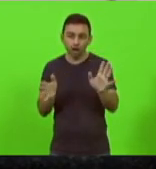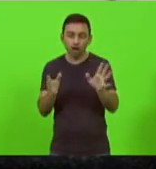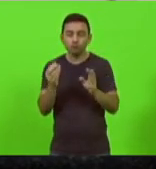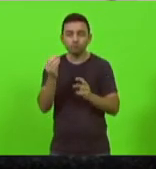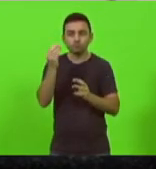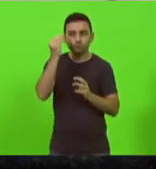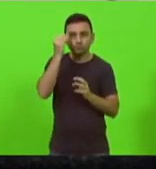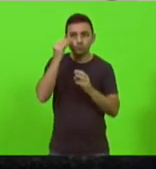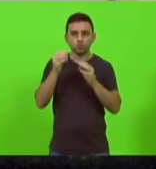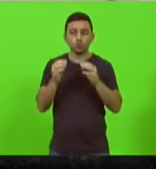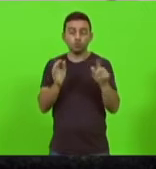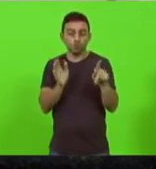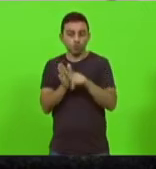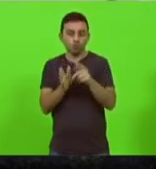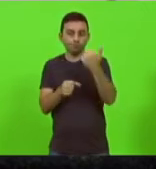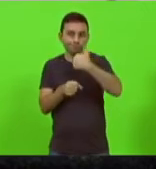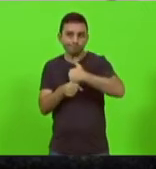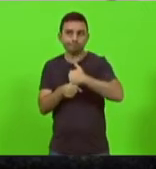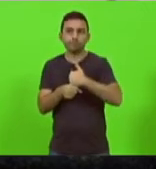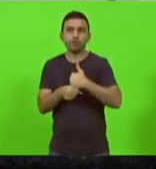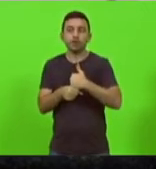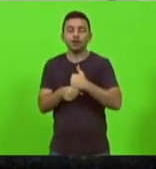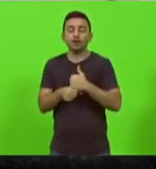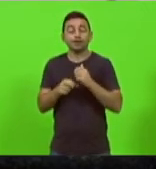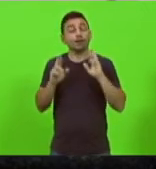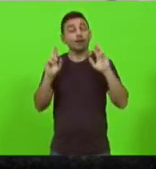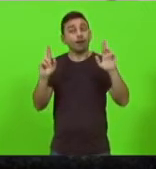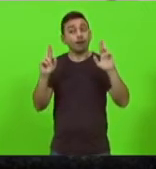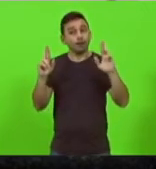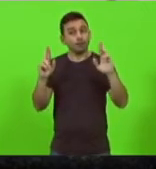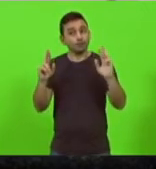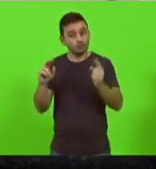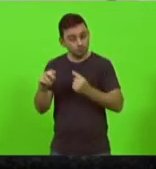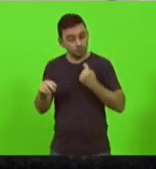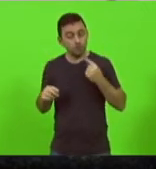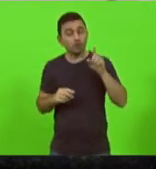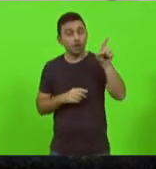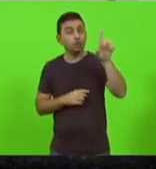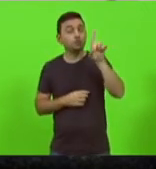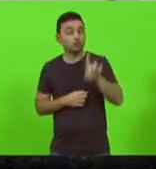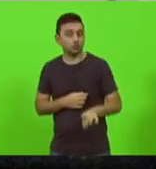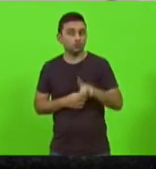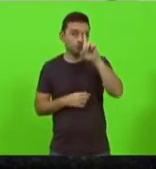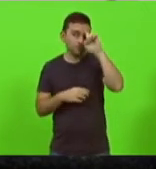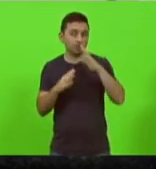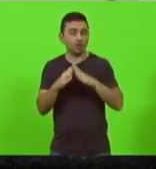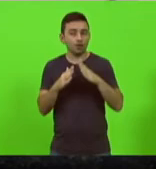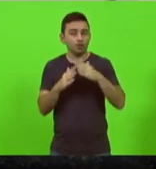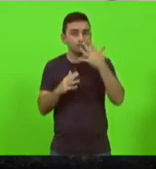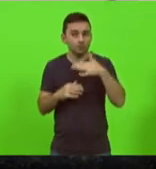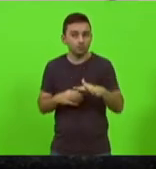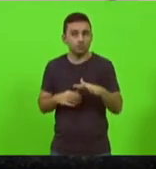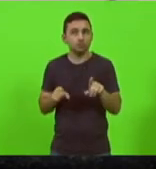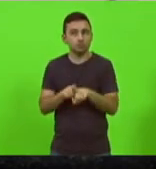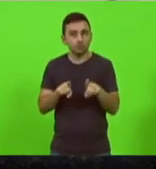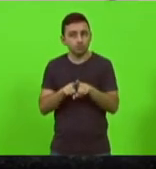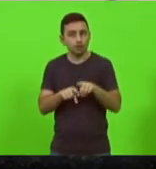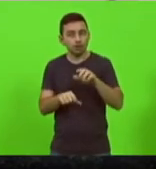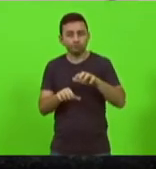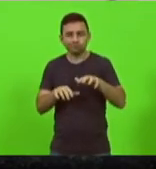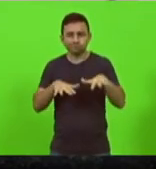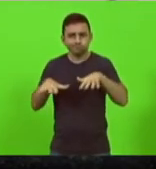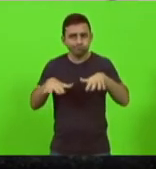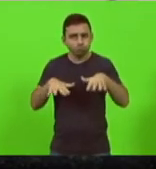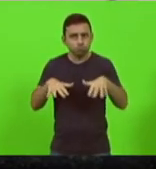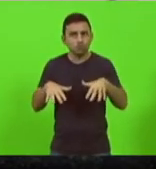felizmente graças a atuação do diretor do hospital infantil e da mobilização